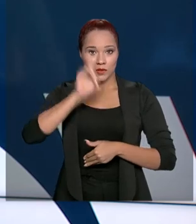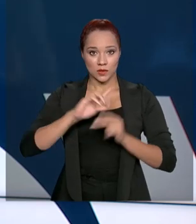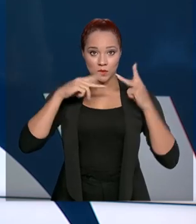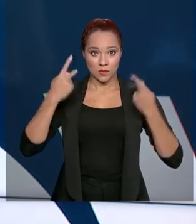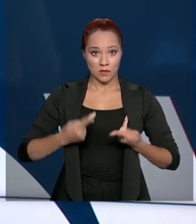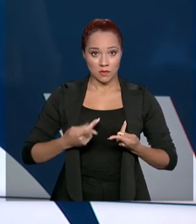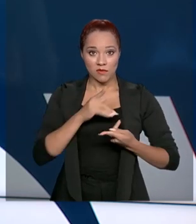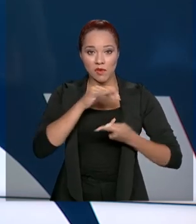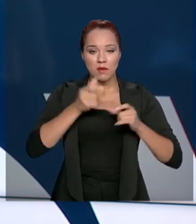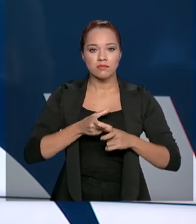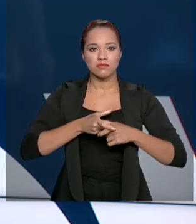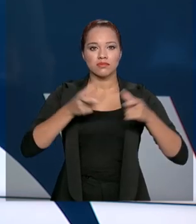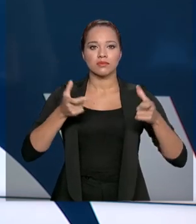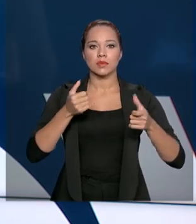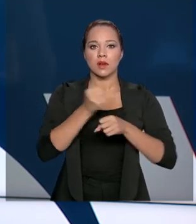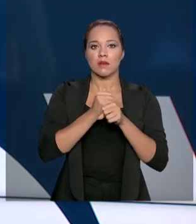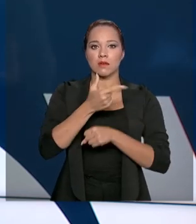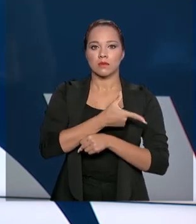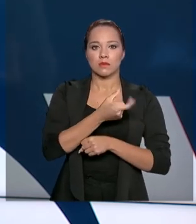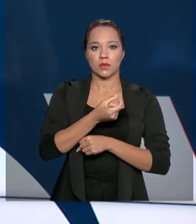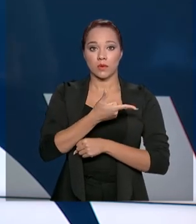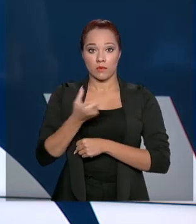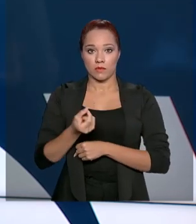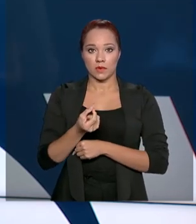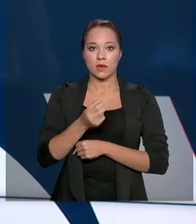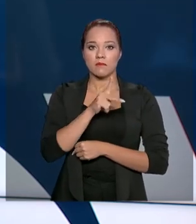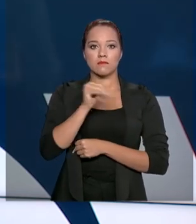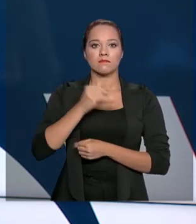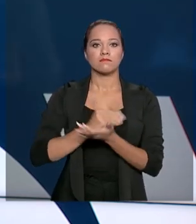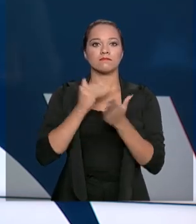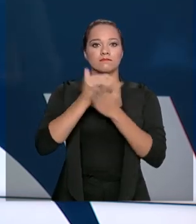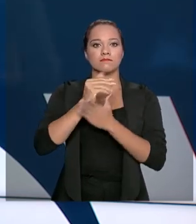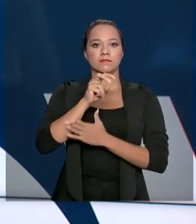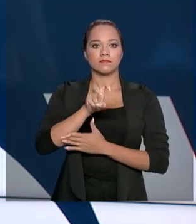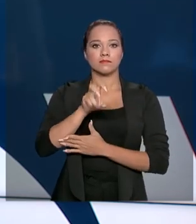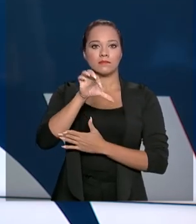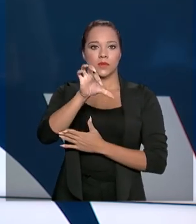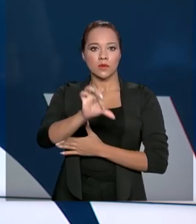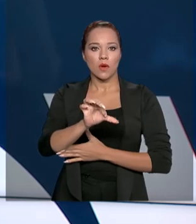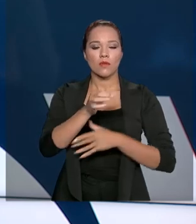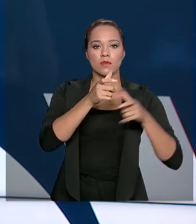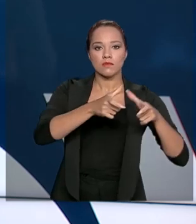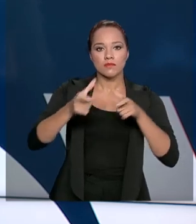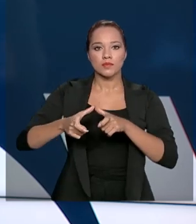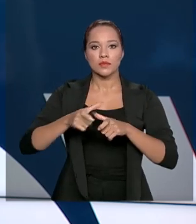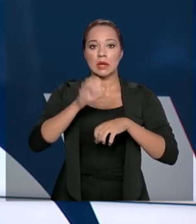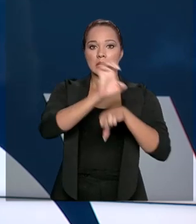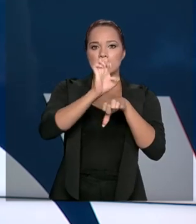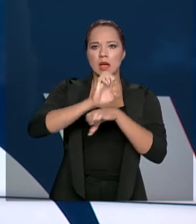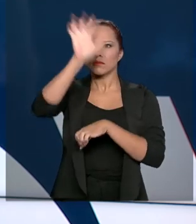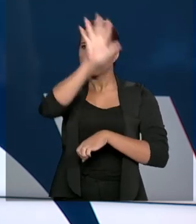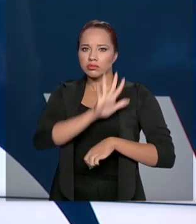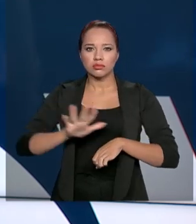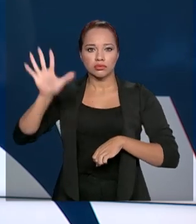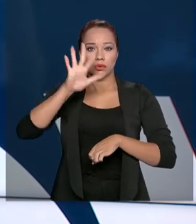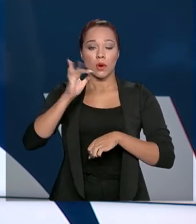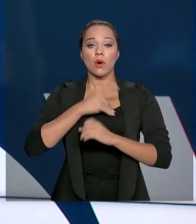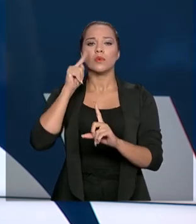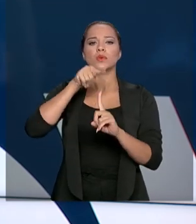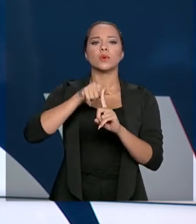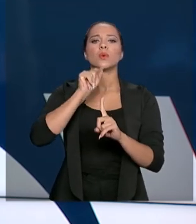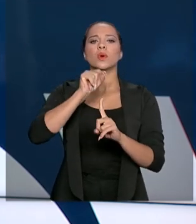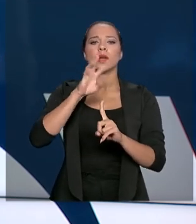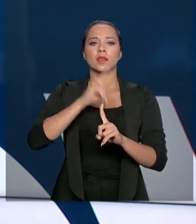ser ampliado em 2020. Serão mais de 59 unidades em vários estados do Brasil. Entre os objetivos da ação